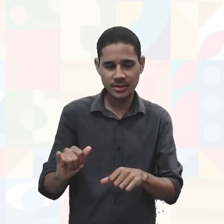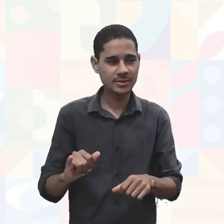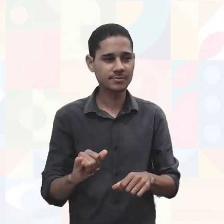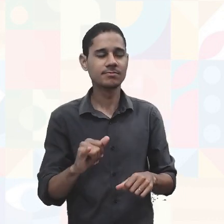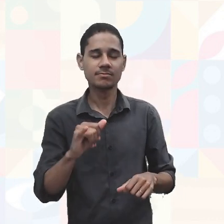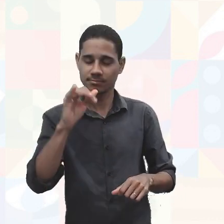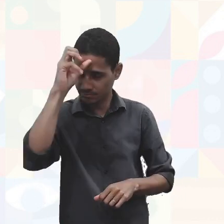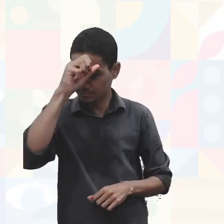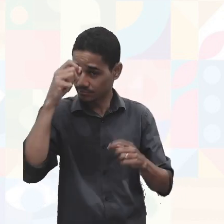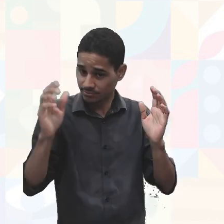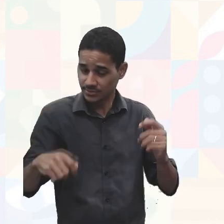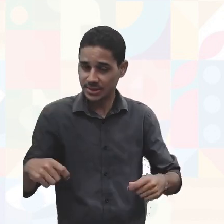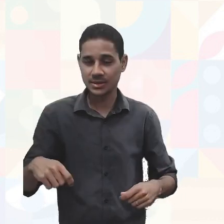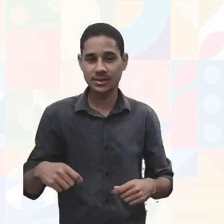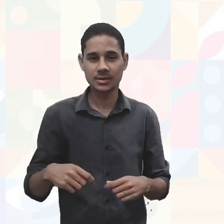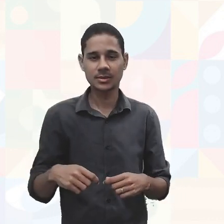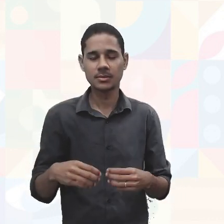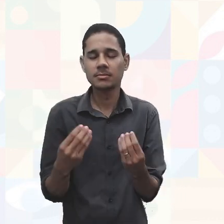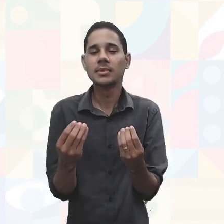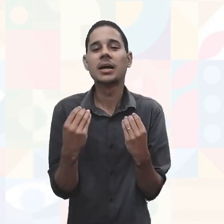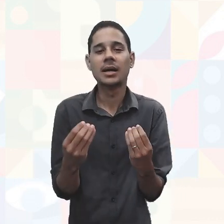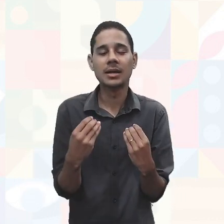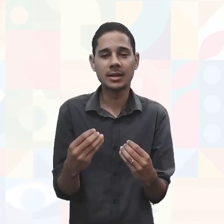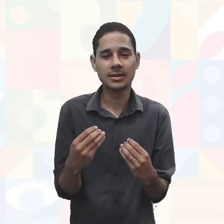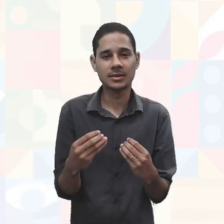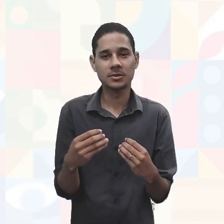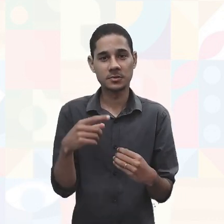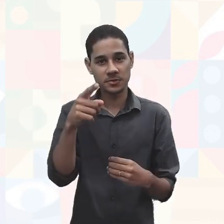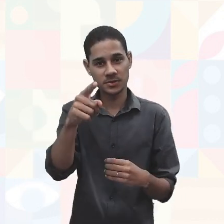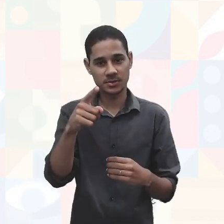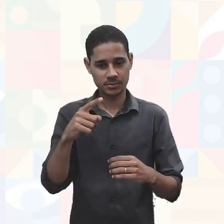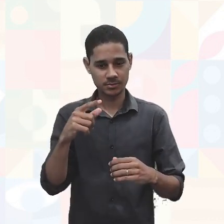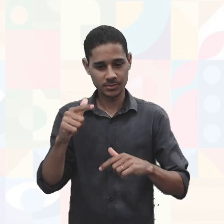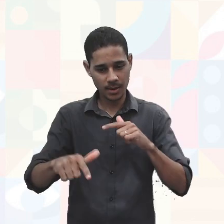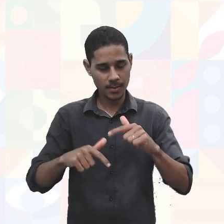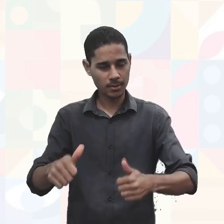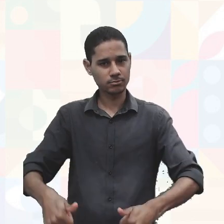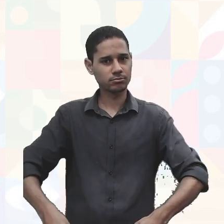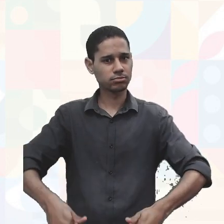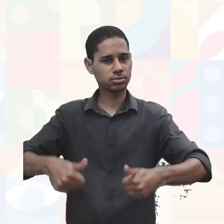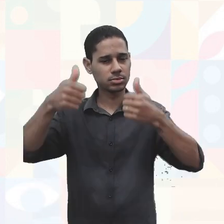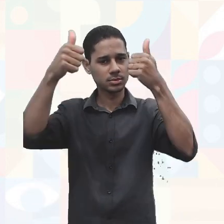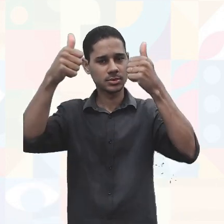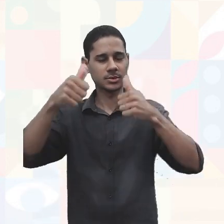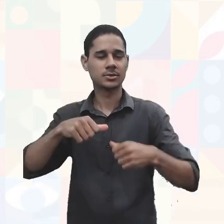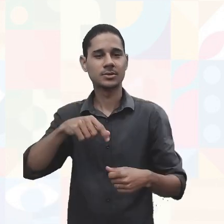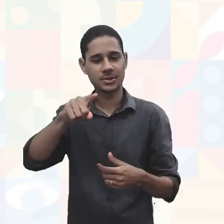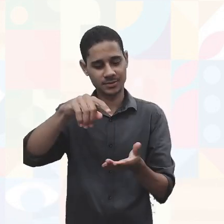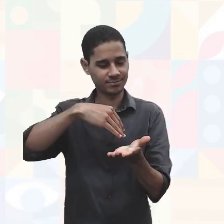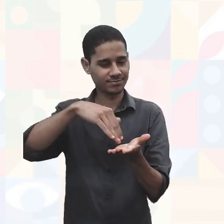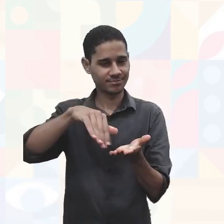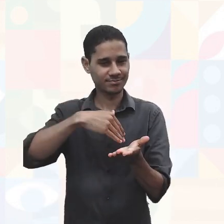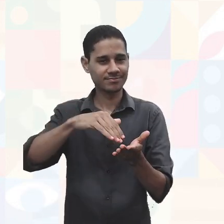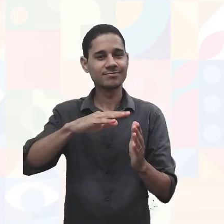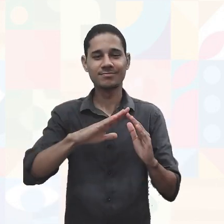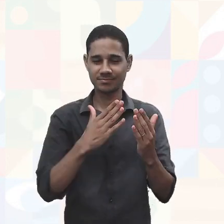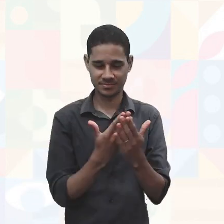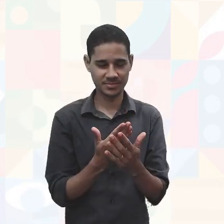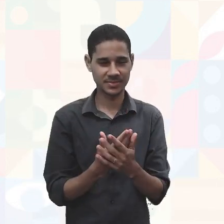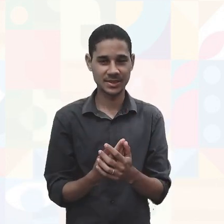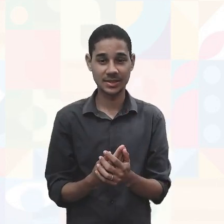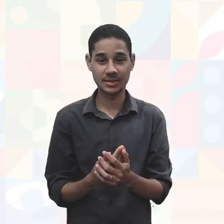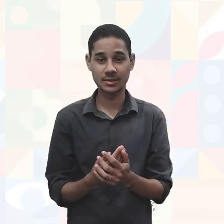ser mais eficiente na nossa atuação, na sua atuação como secretaria escolar. Como